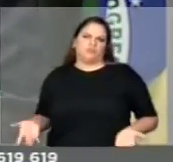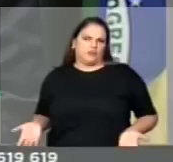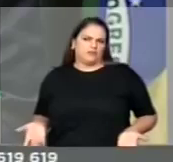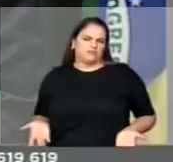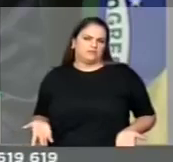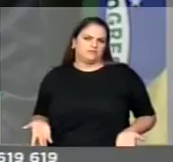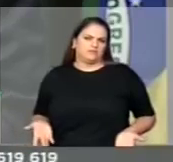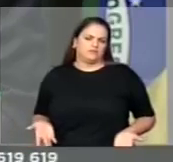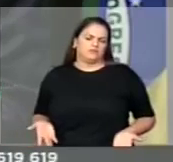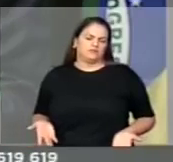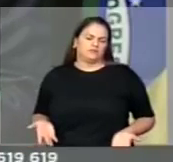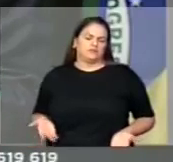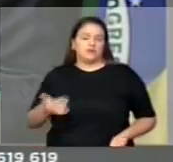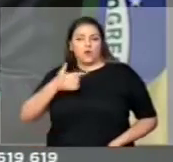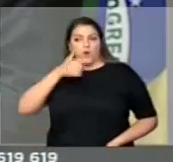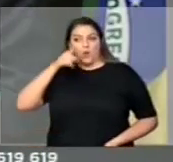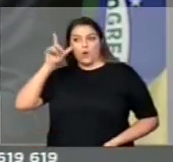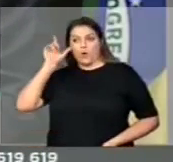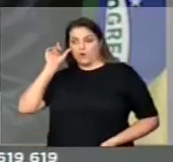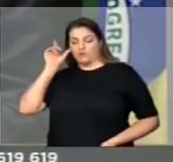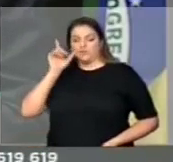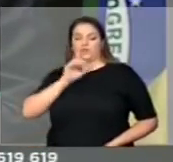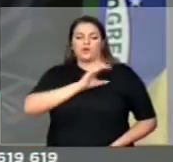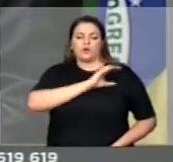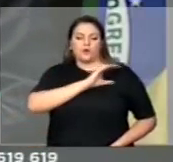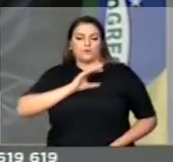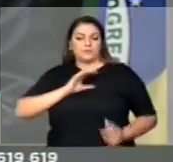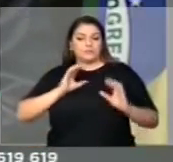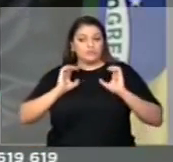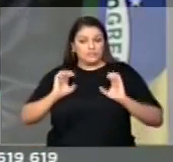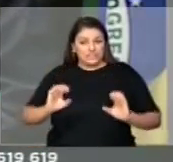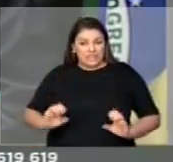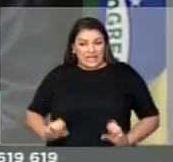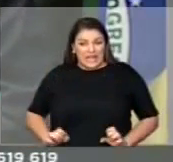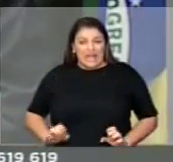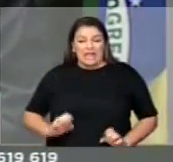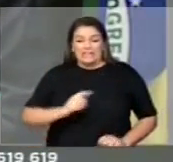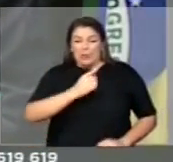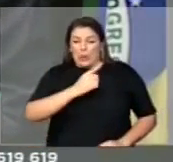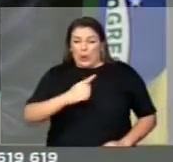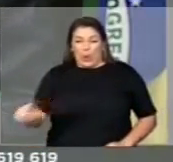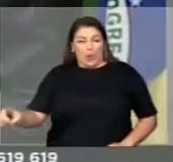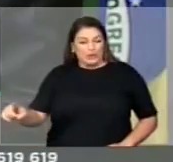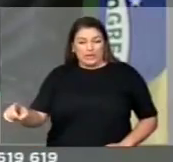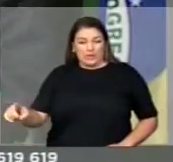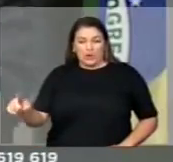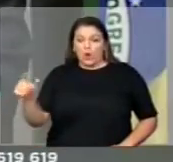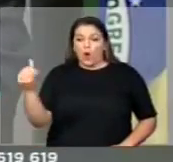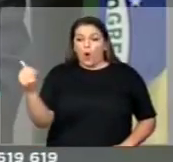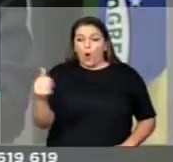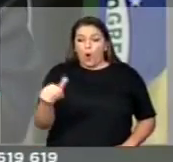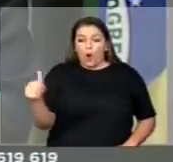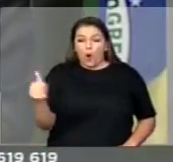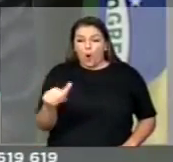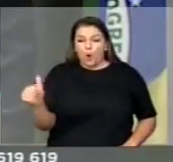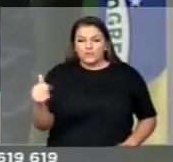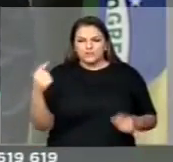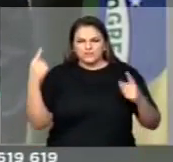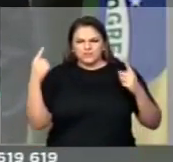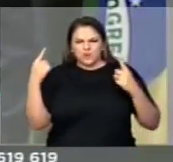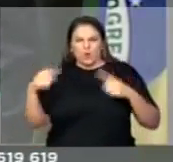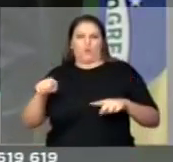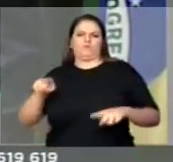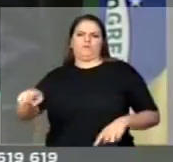comissão de ética ou condenou por 11 votos. Oito votos da